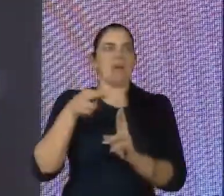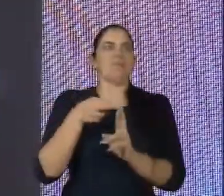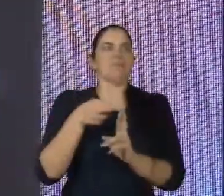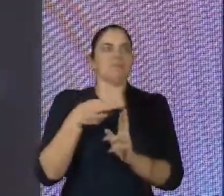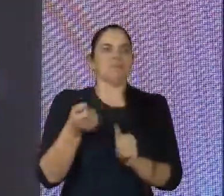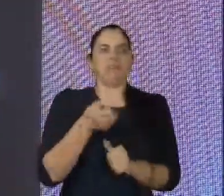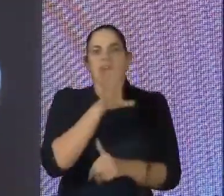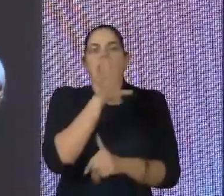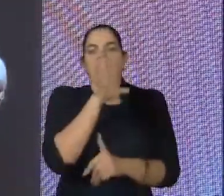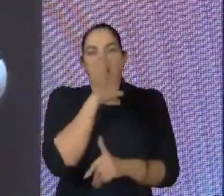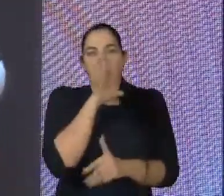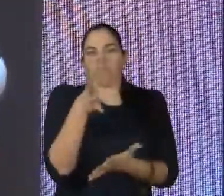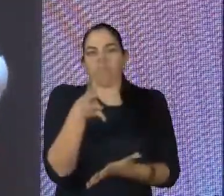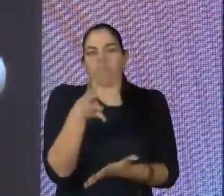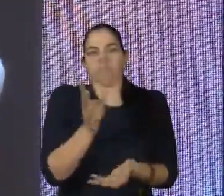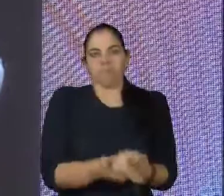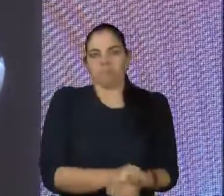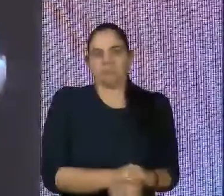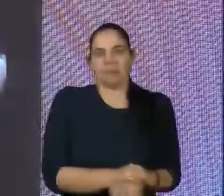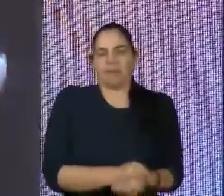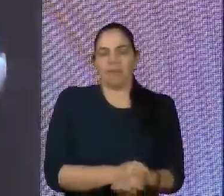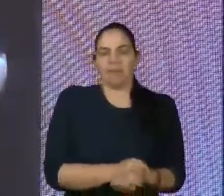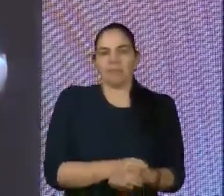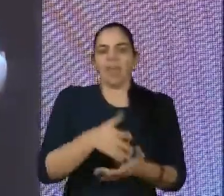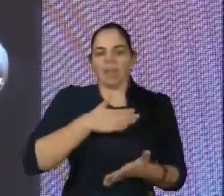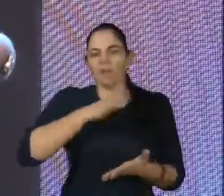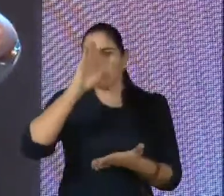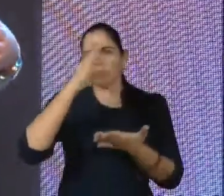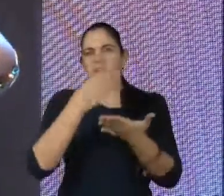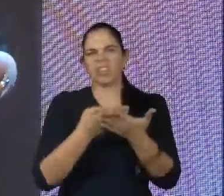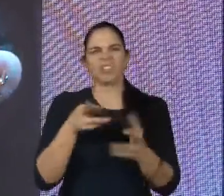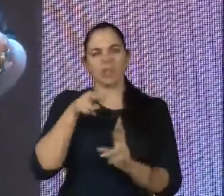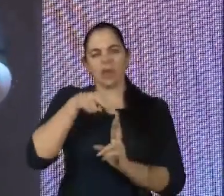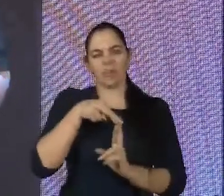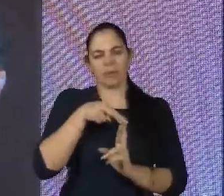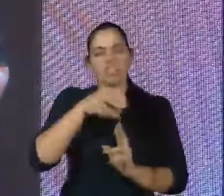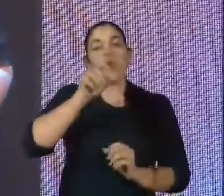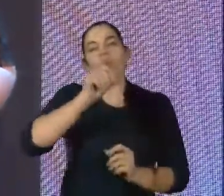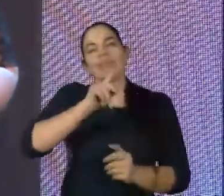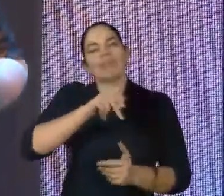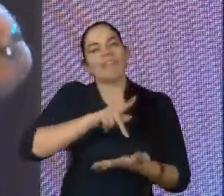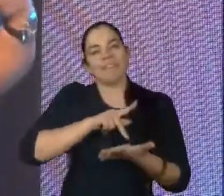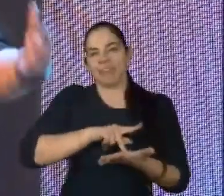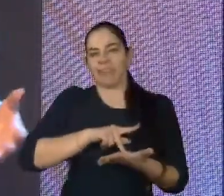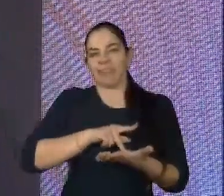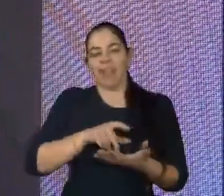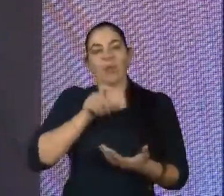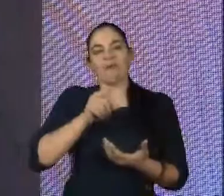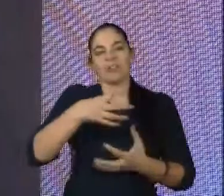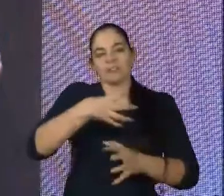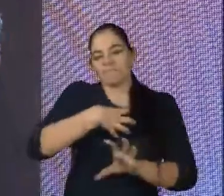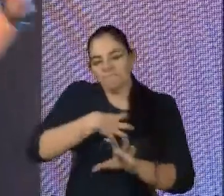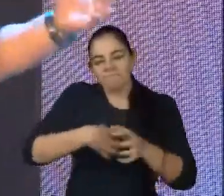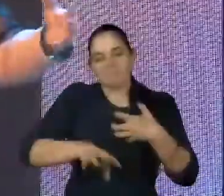Eu acho que, eu acredito que a representatividade, quando ela é verdadeira, ou que você passa, ou que